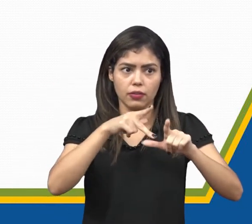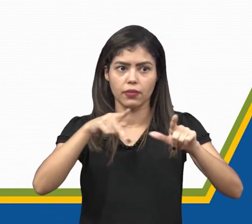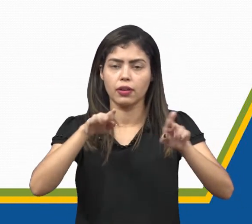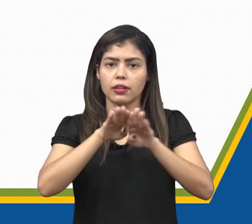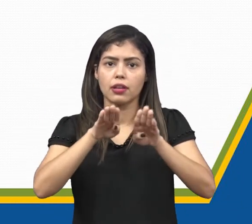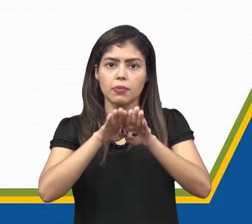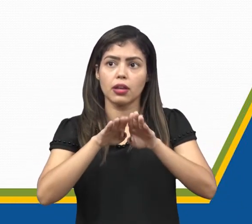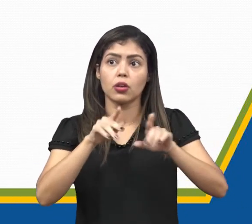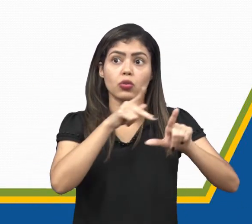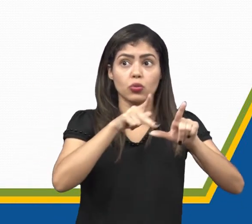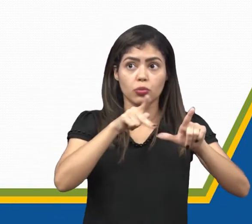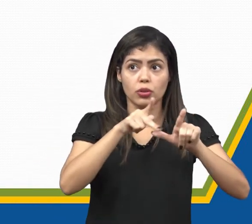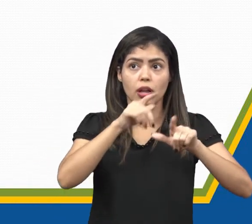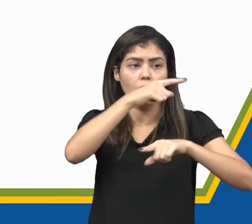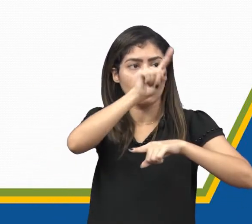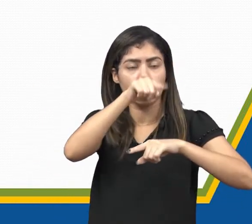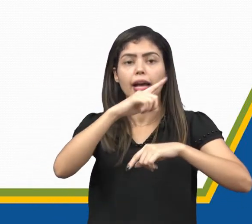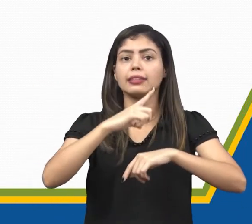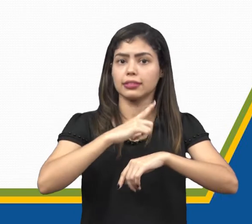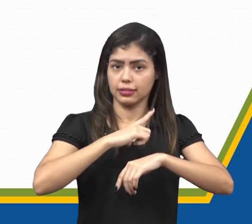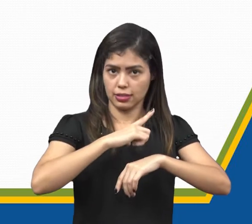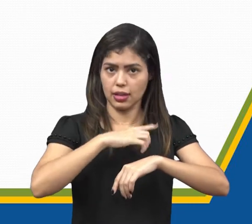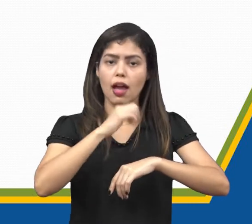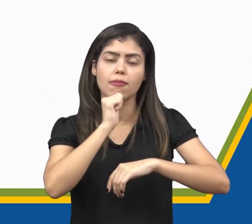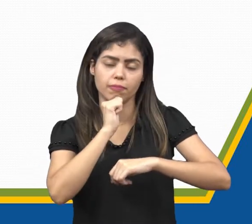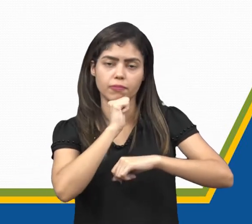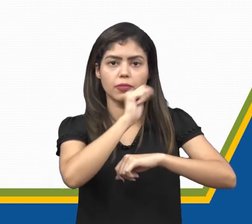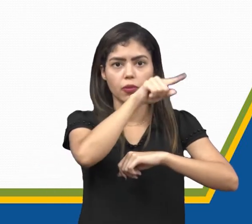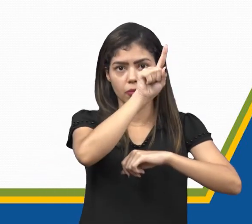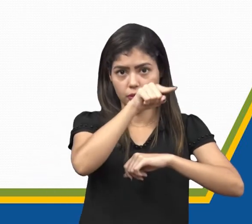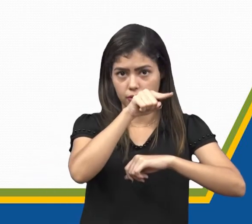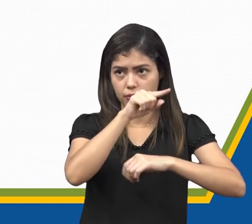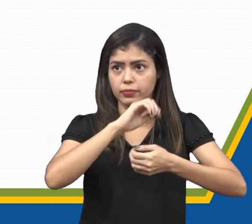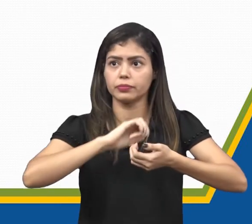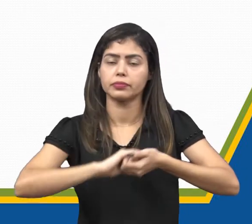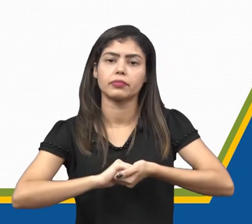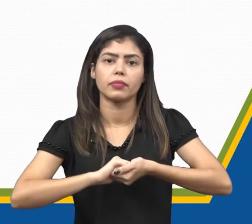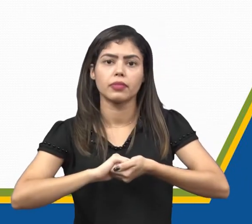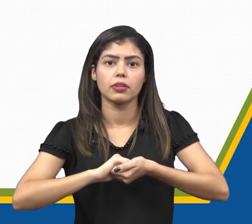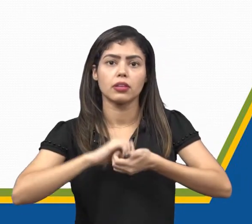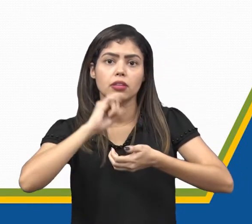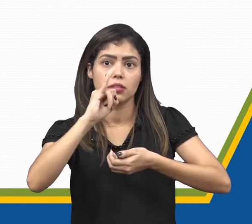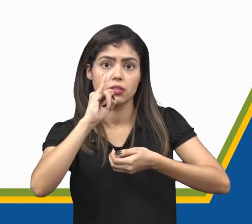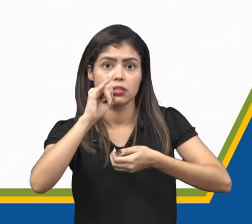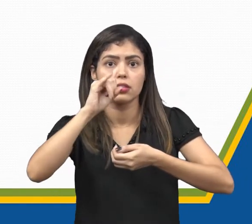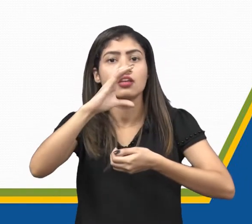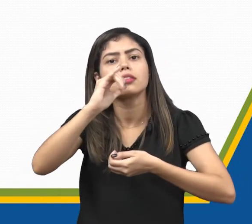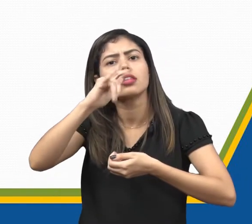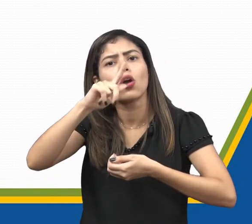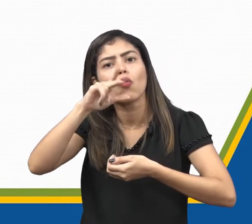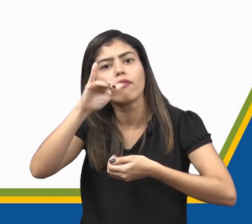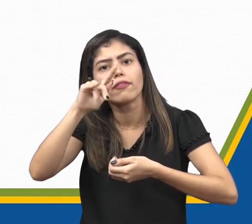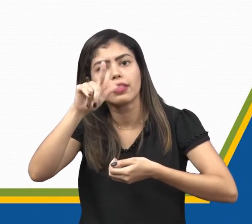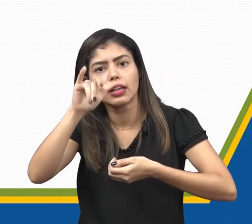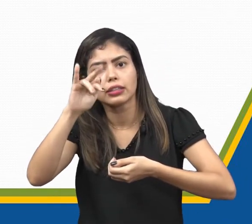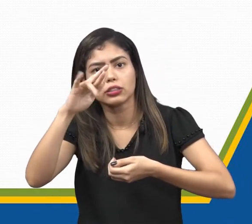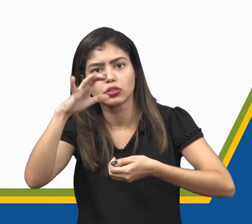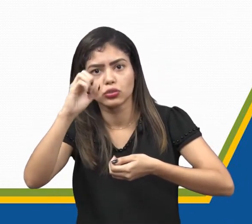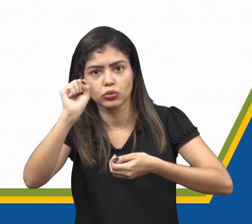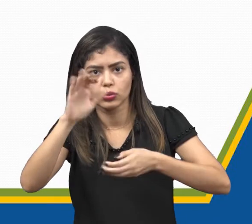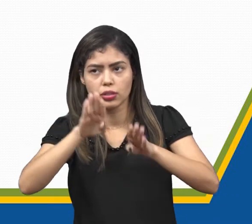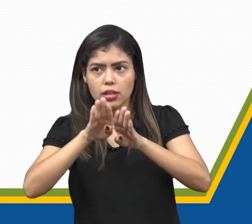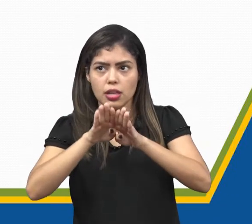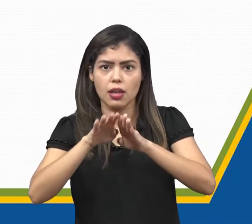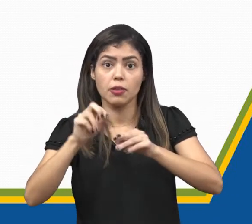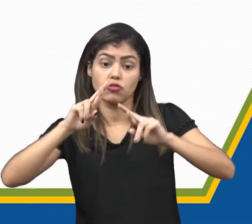mantém o acento. O termo mantém, o verbo mantém, continua com acento circunflexo para diferenciar de